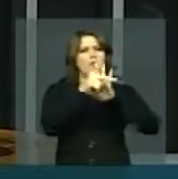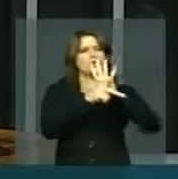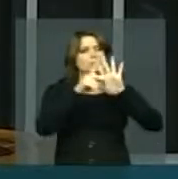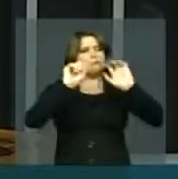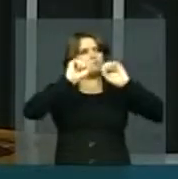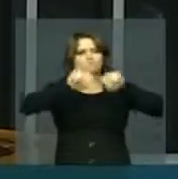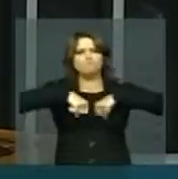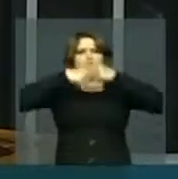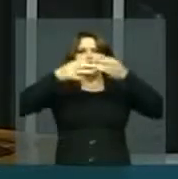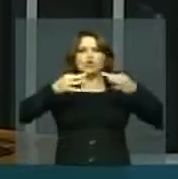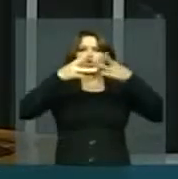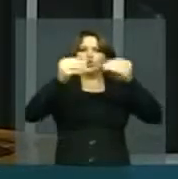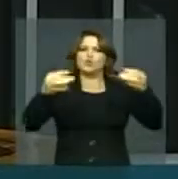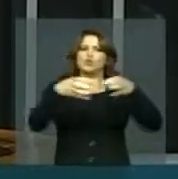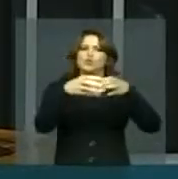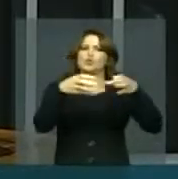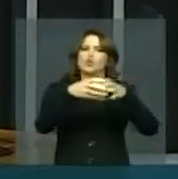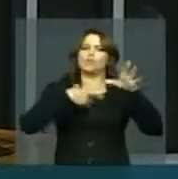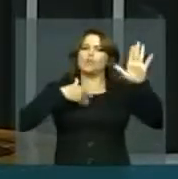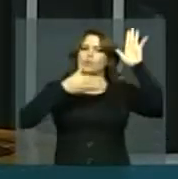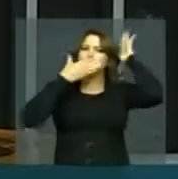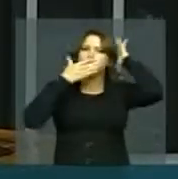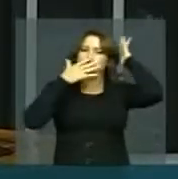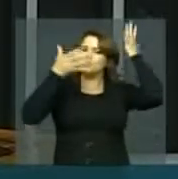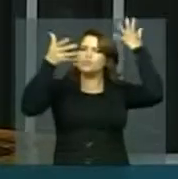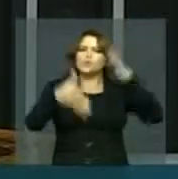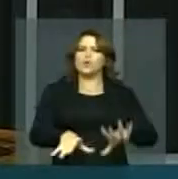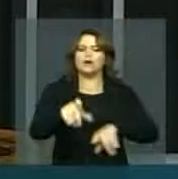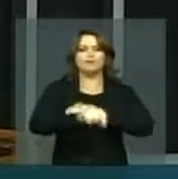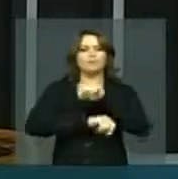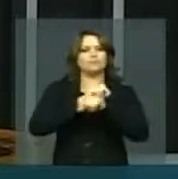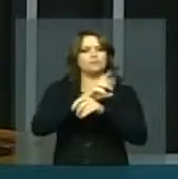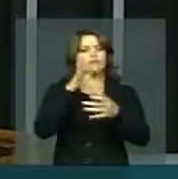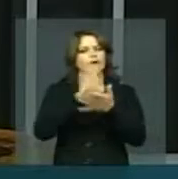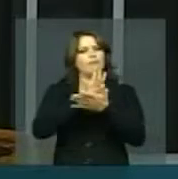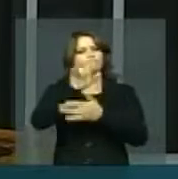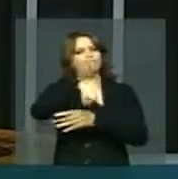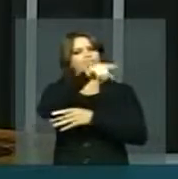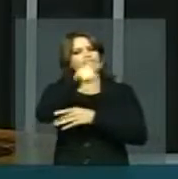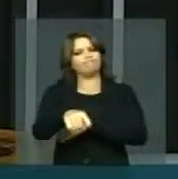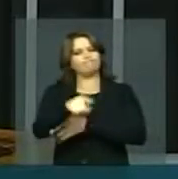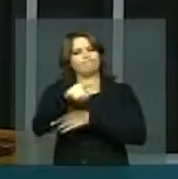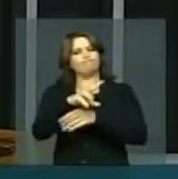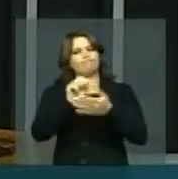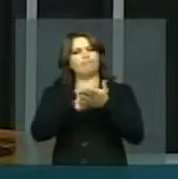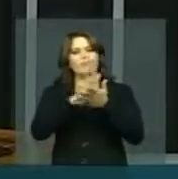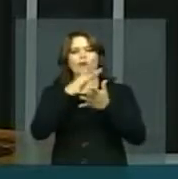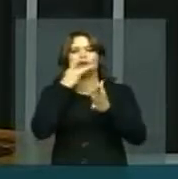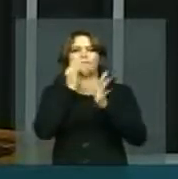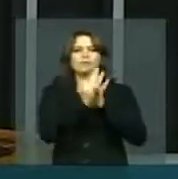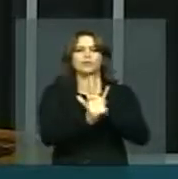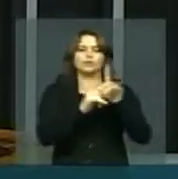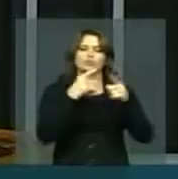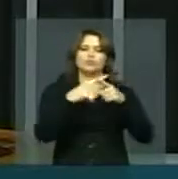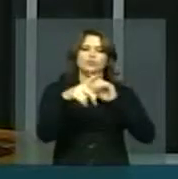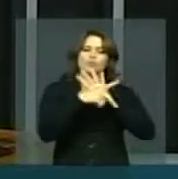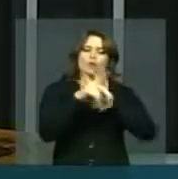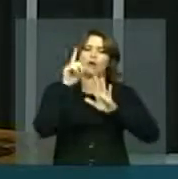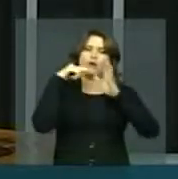revolta das comunidades indígenas que querem a revogação dessa medida. O